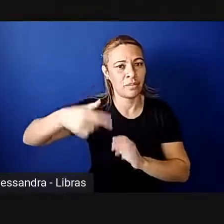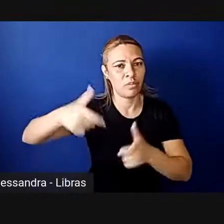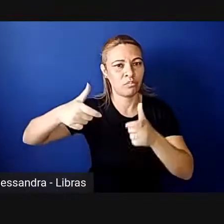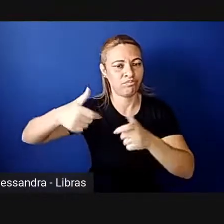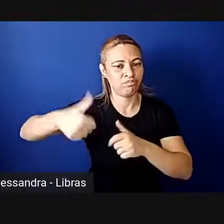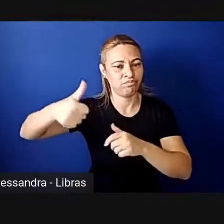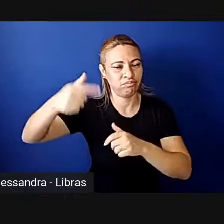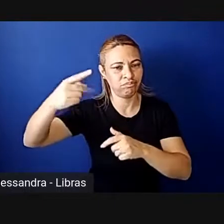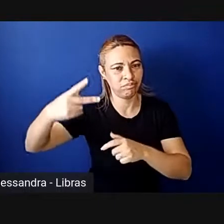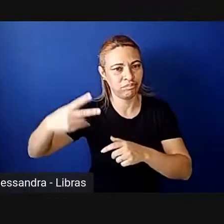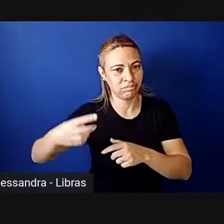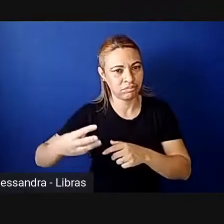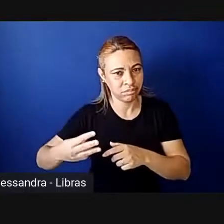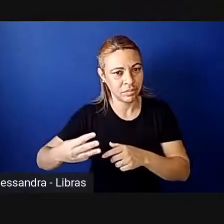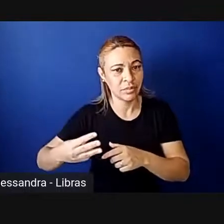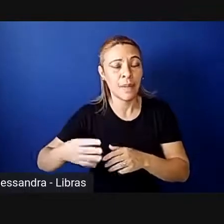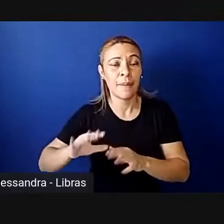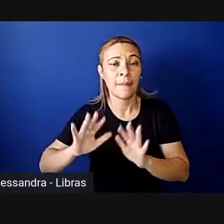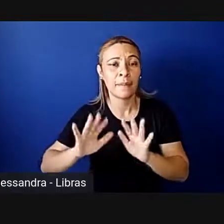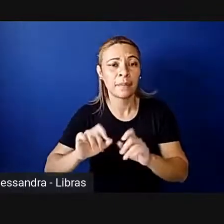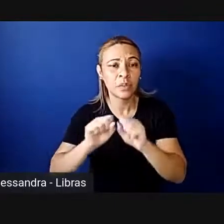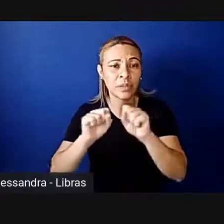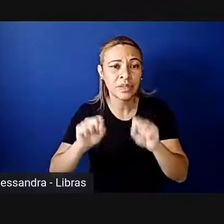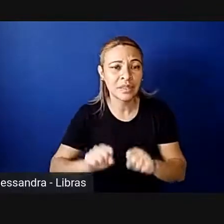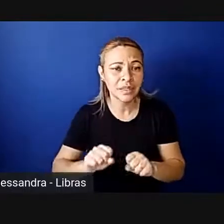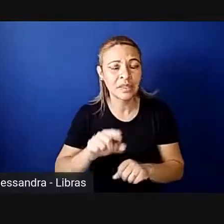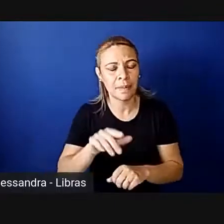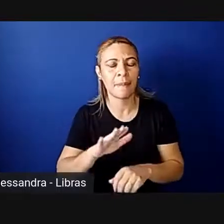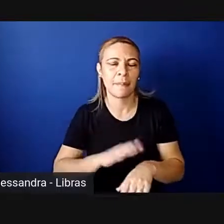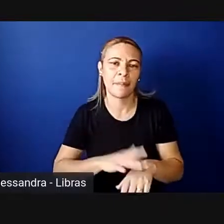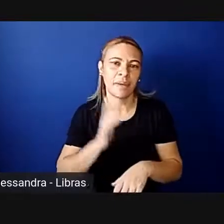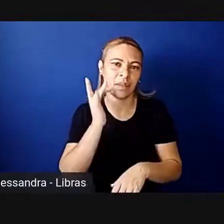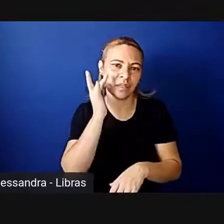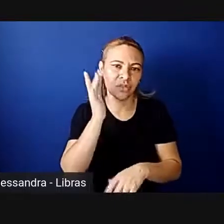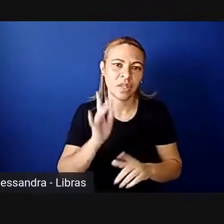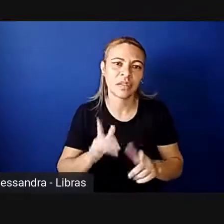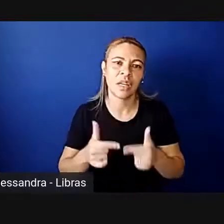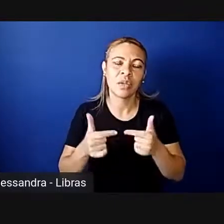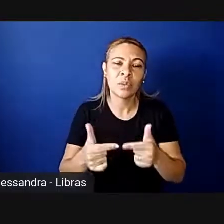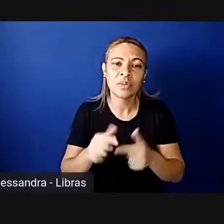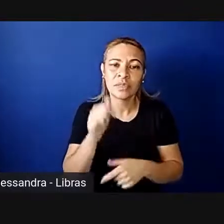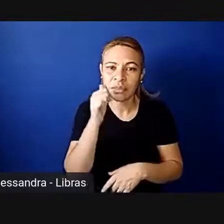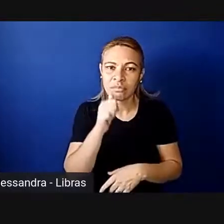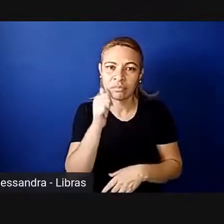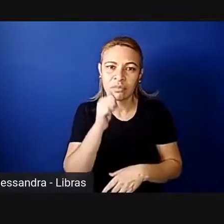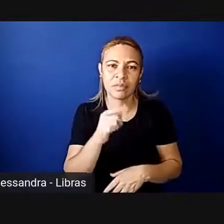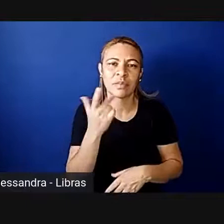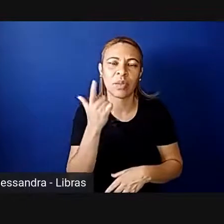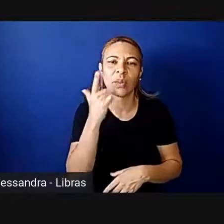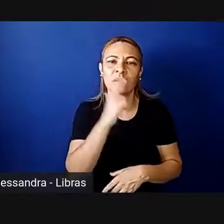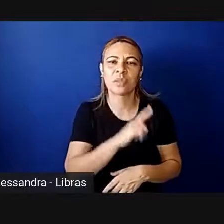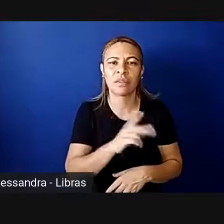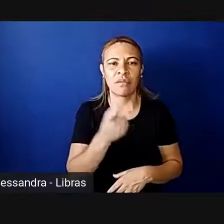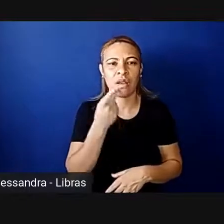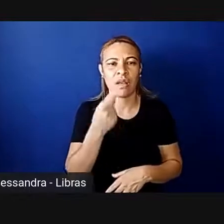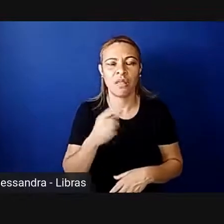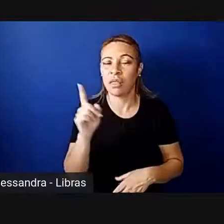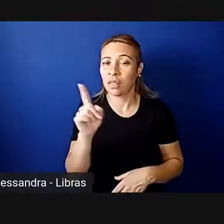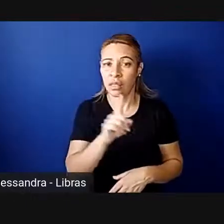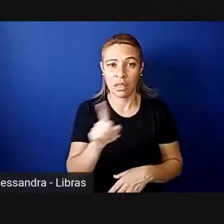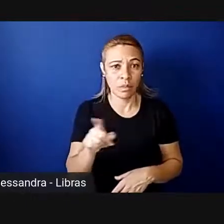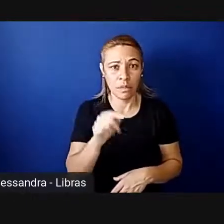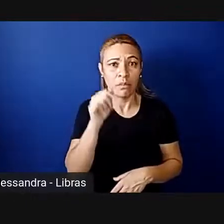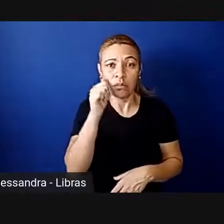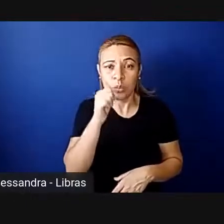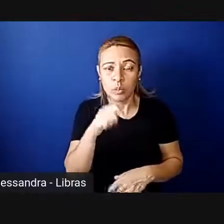nesses casos, com esse sistema, tem sido mais fácil a luta das mulheres para conseguir dizer, não, as mulheres têm que